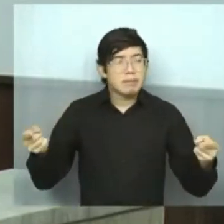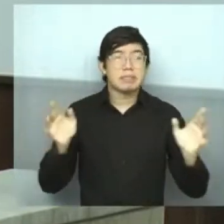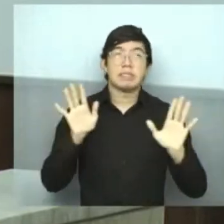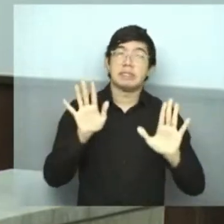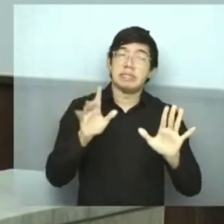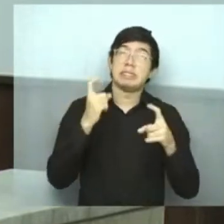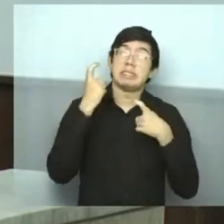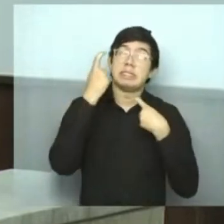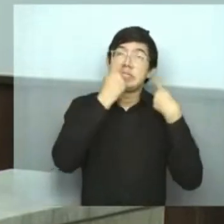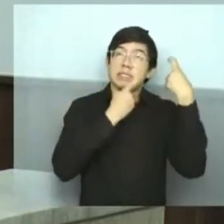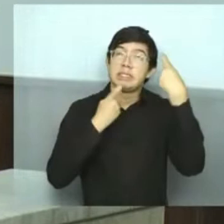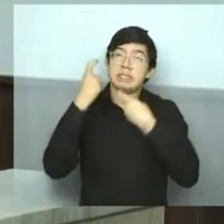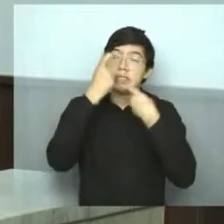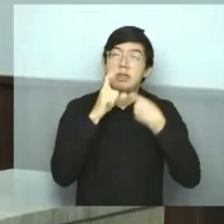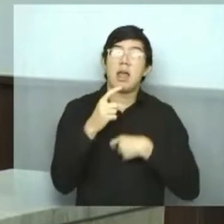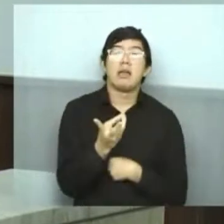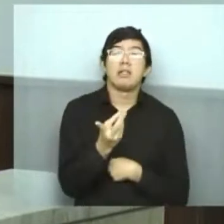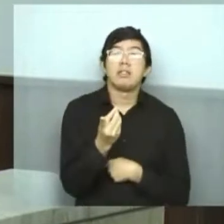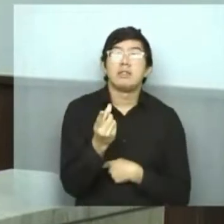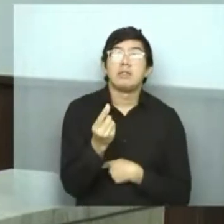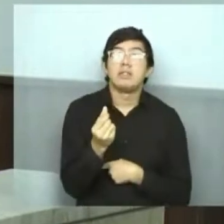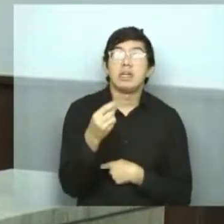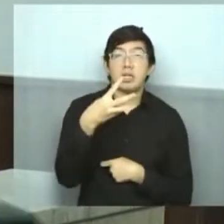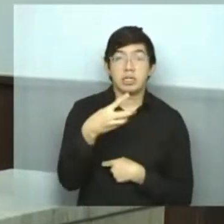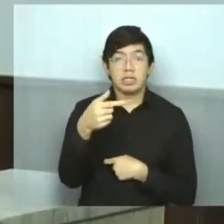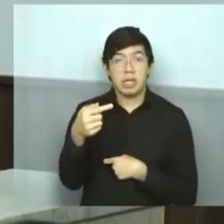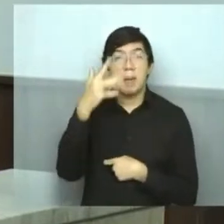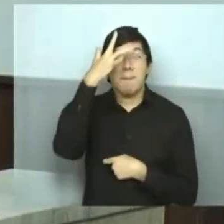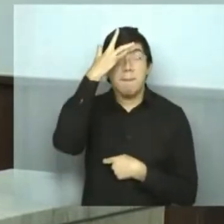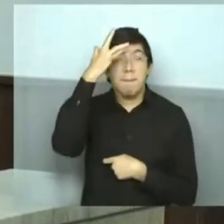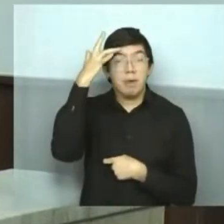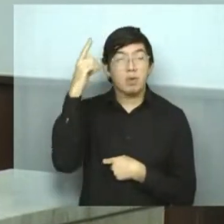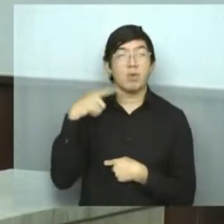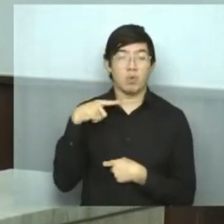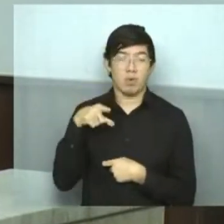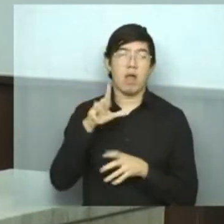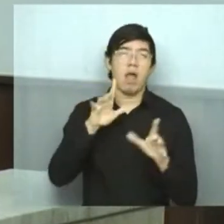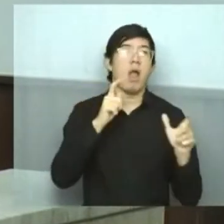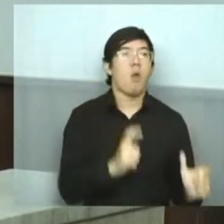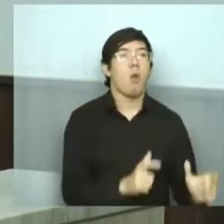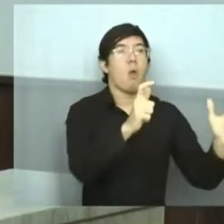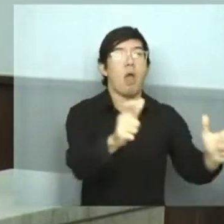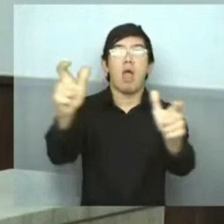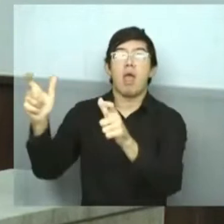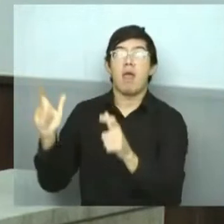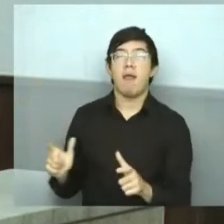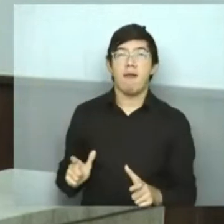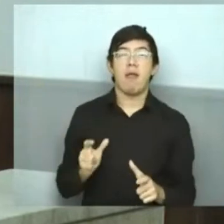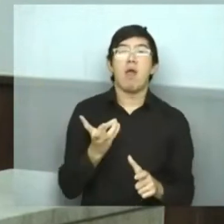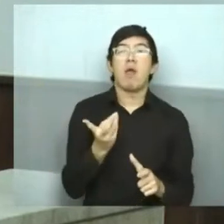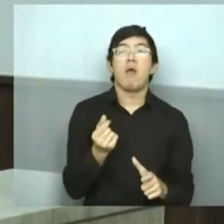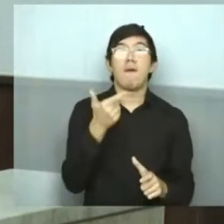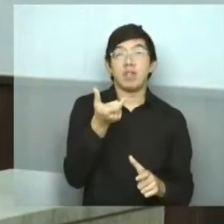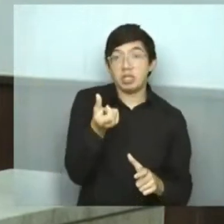muito porque desses 37 casos, dentro dos 26 bairros de Fortaleza, a gente já tem a transmissão